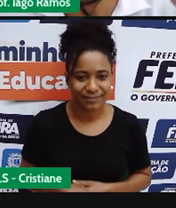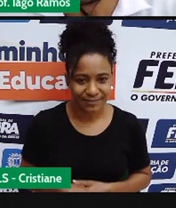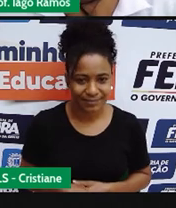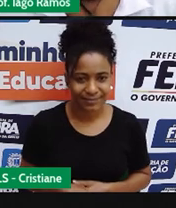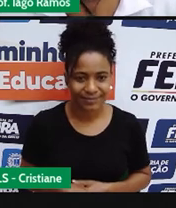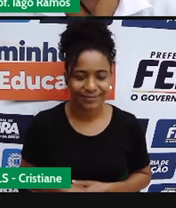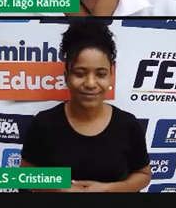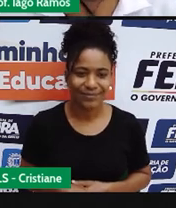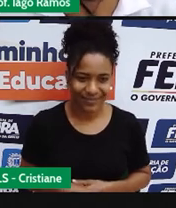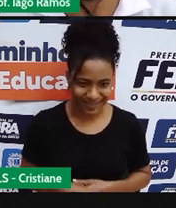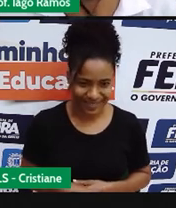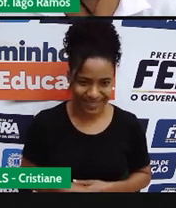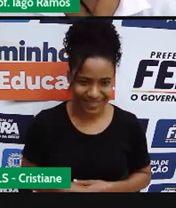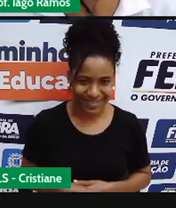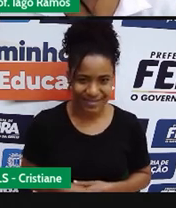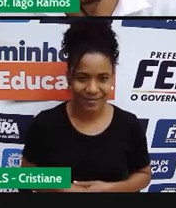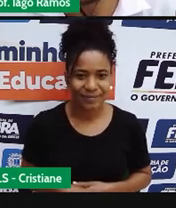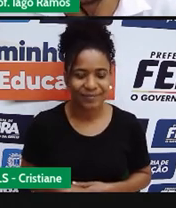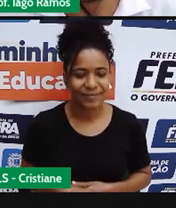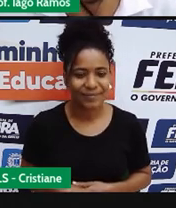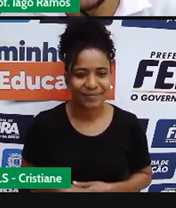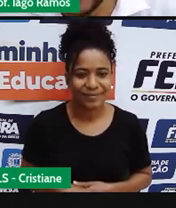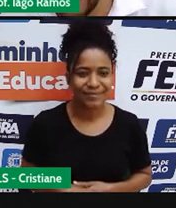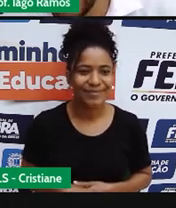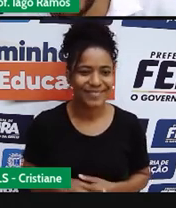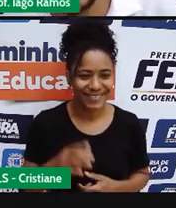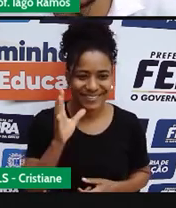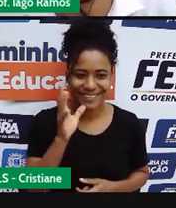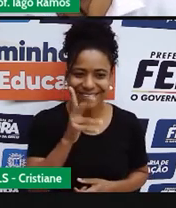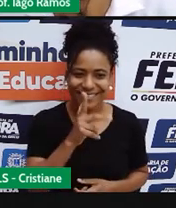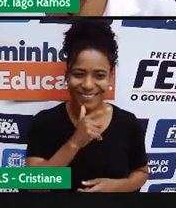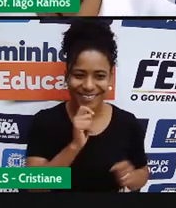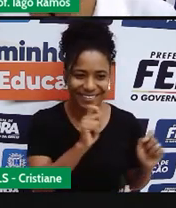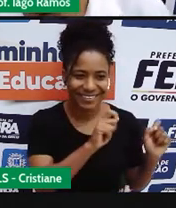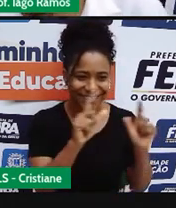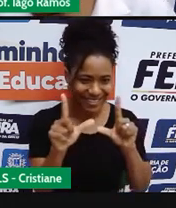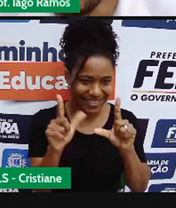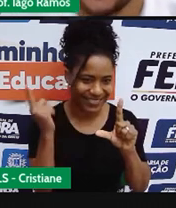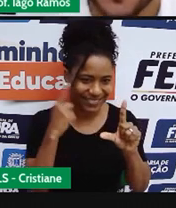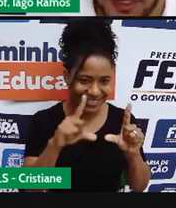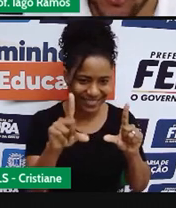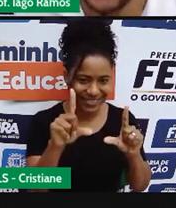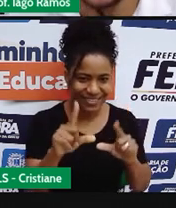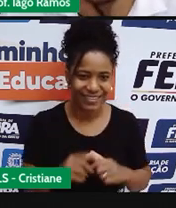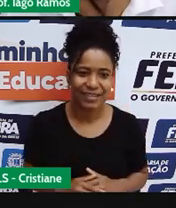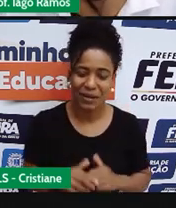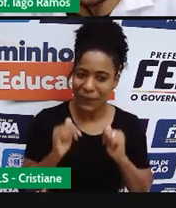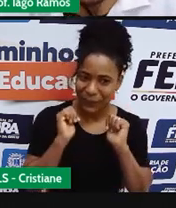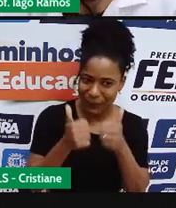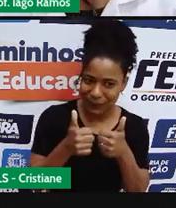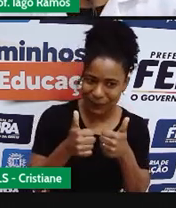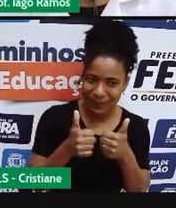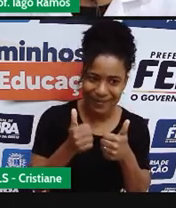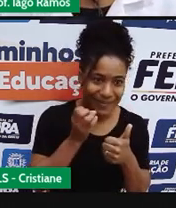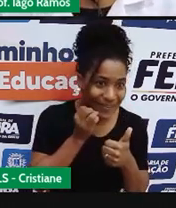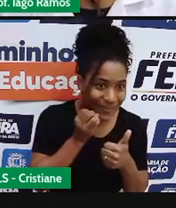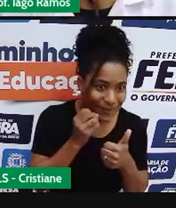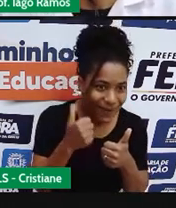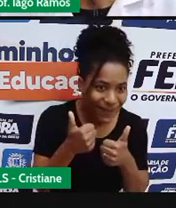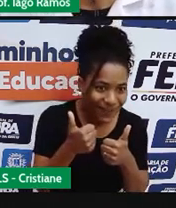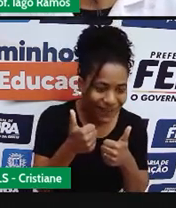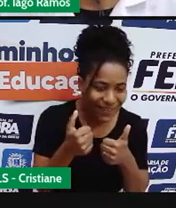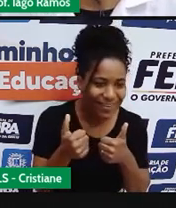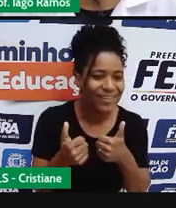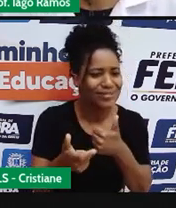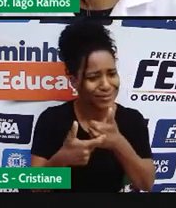Aí, ela aí, tá vendo aí? Essa demora um pouquinho mais, mas ela aparece. Bom, curtiu? Eu curti, né? Eu curti.